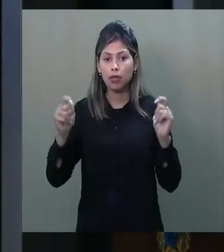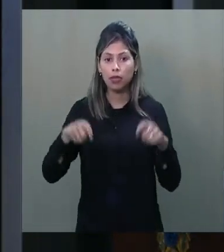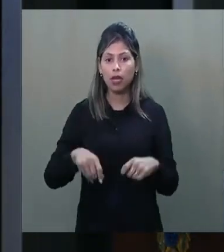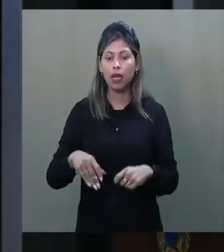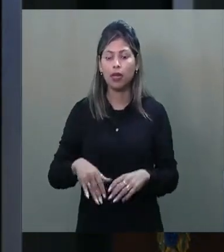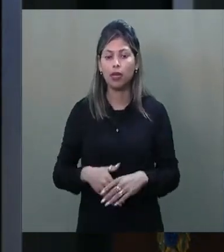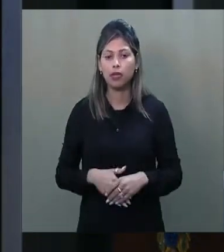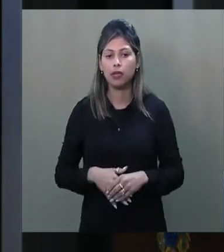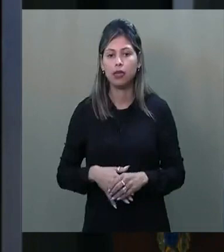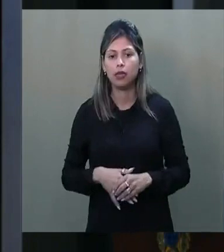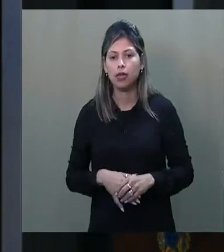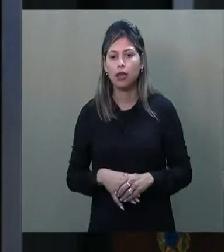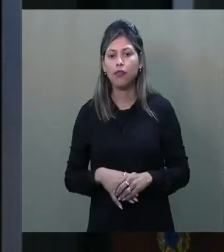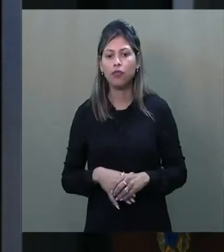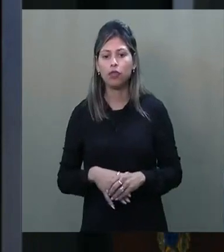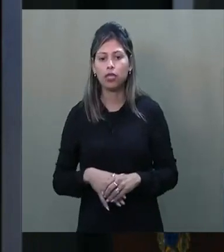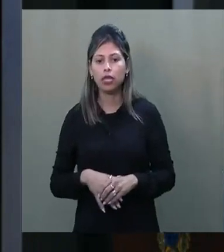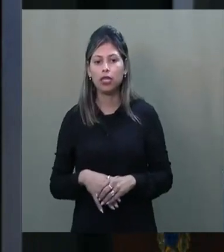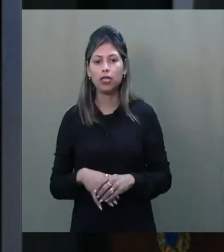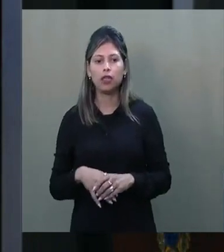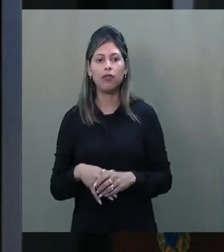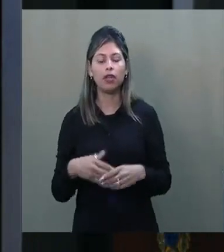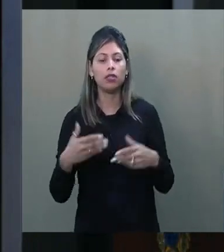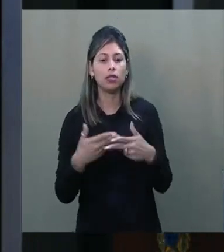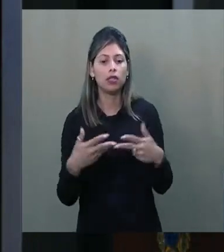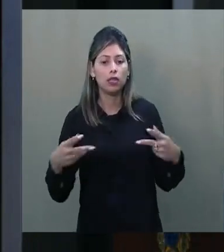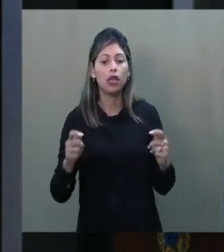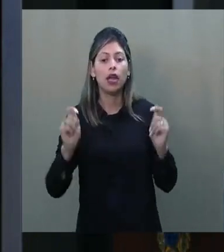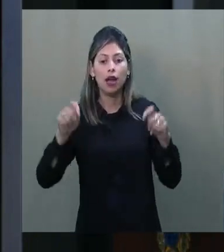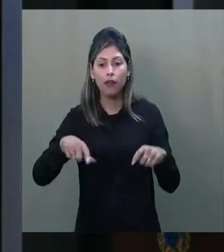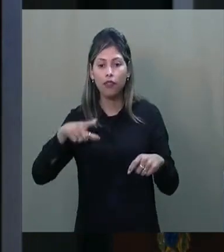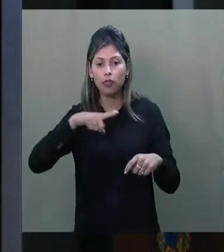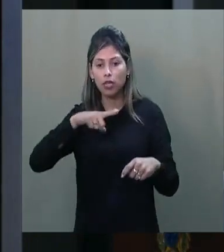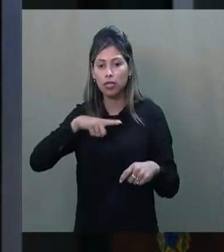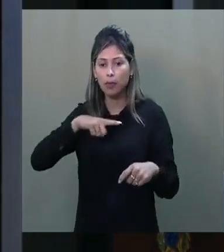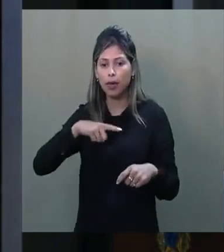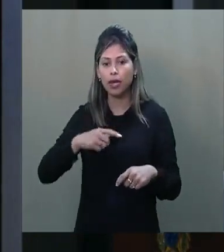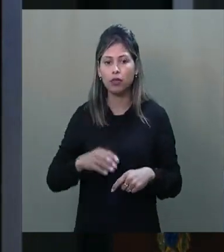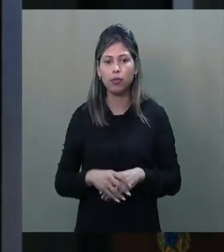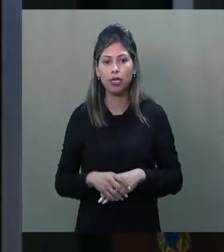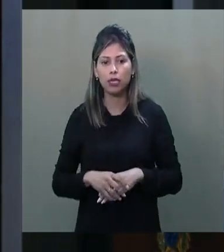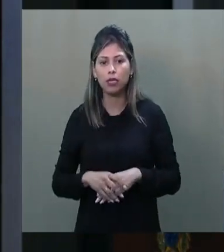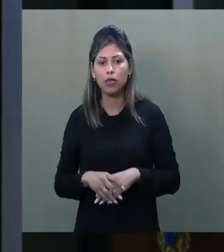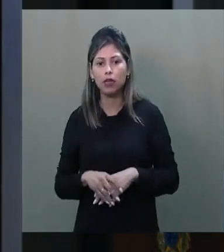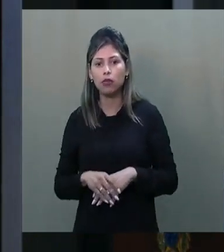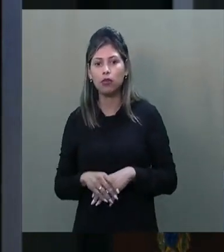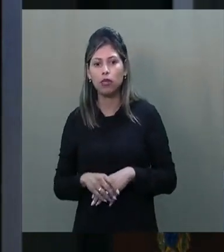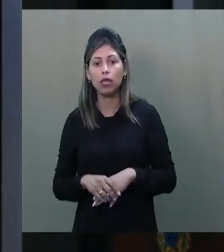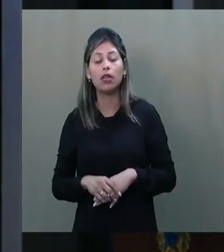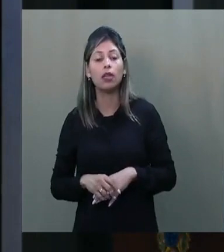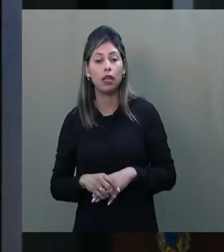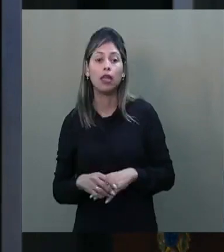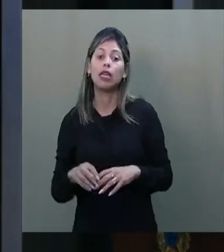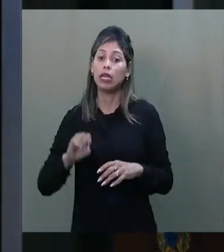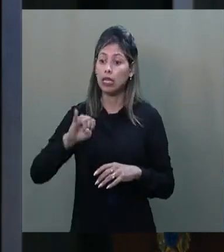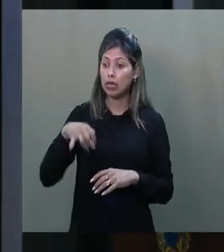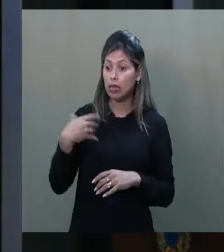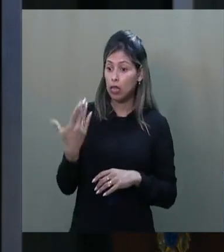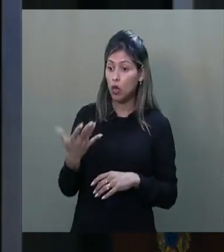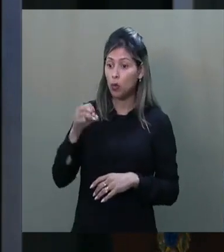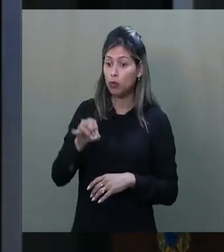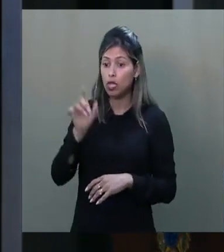optei por um não alinhamento automático com o governo Temer, sempre comprometido com o que se considerava